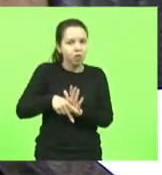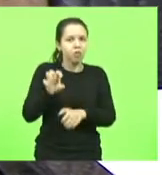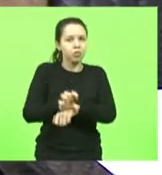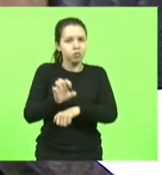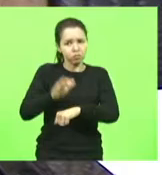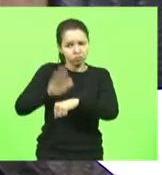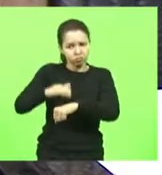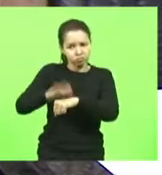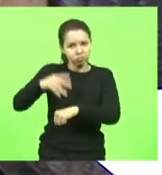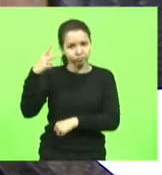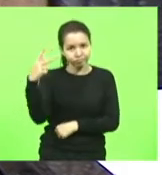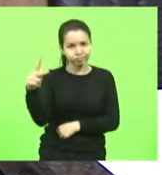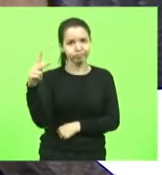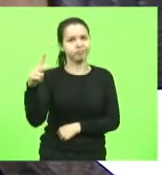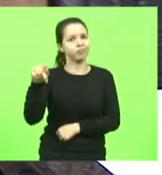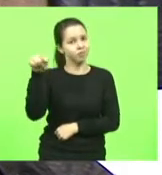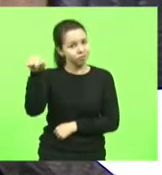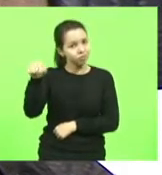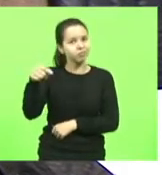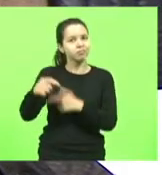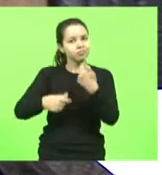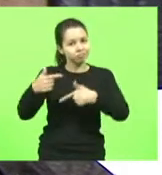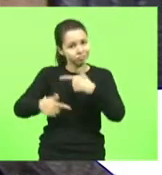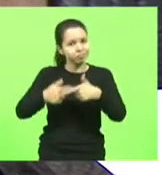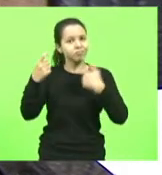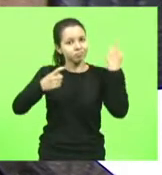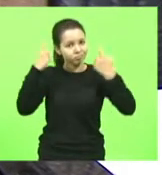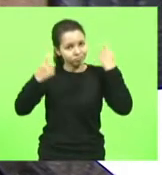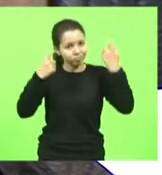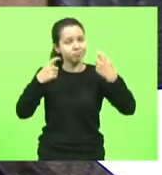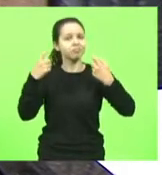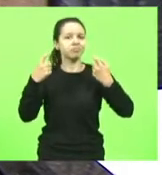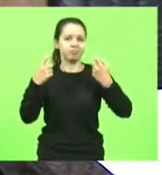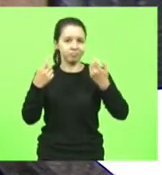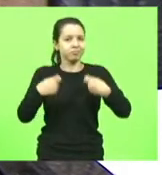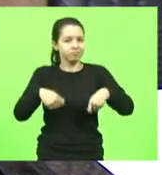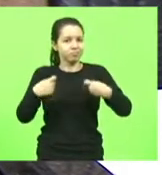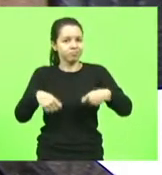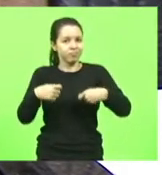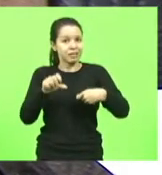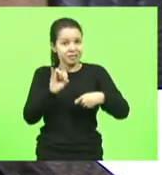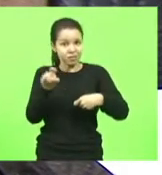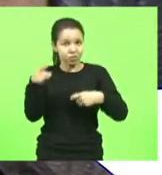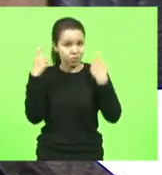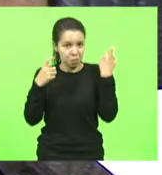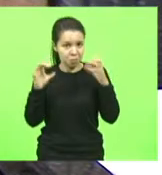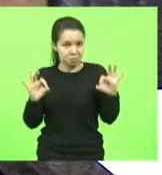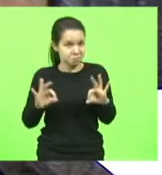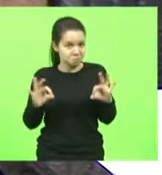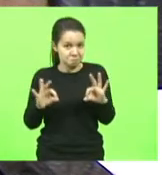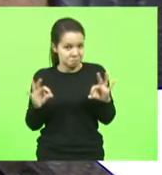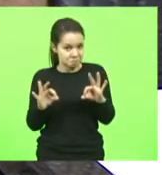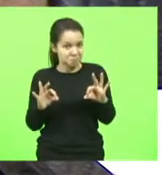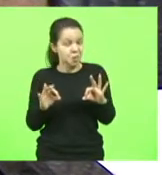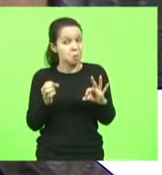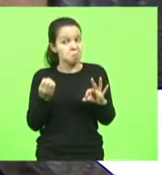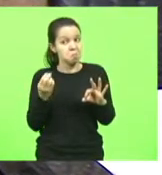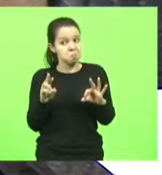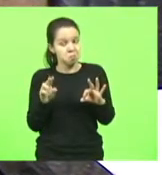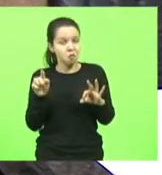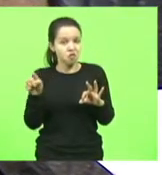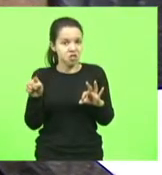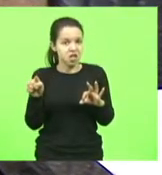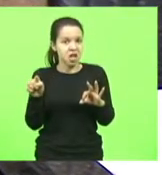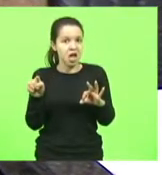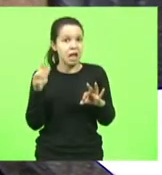do senhor. O senhor que deveria ter essa preocupação. Se o senhor não está preocupado, ou é porque não está